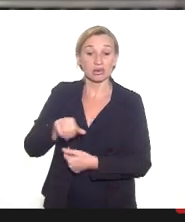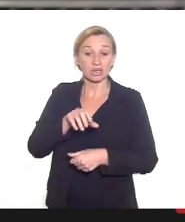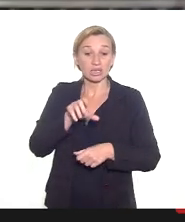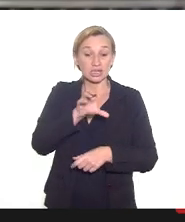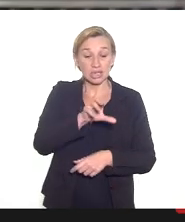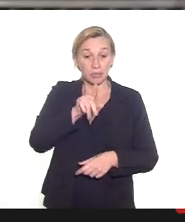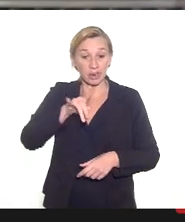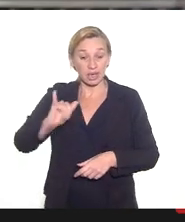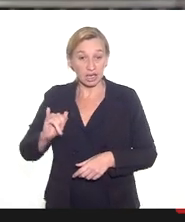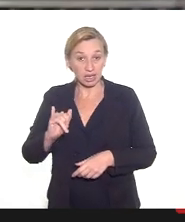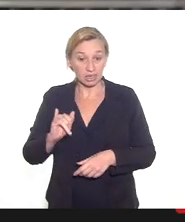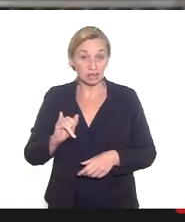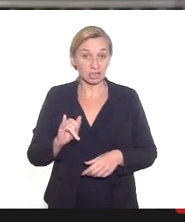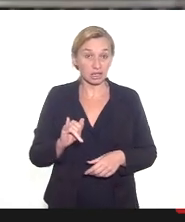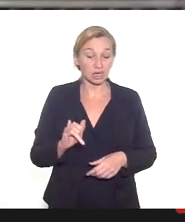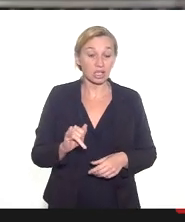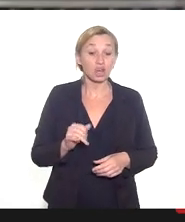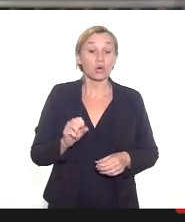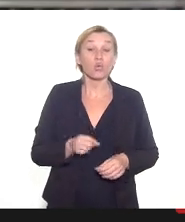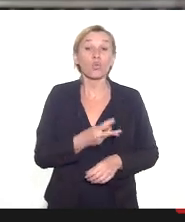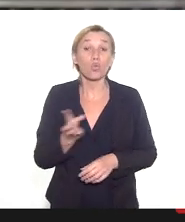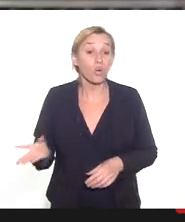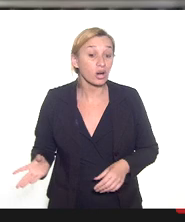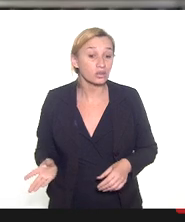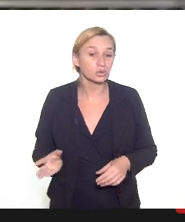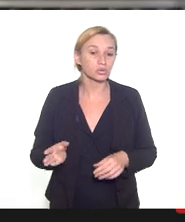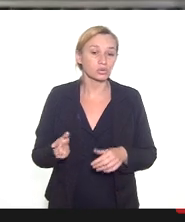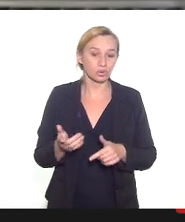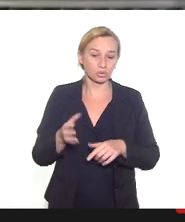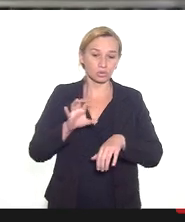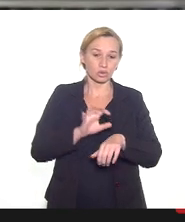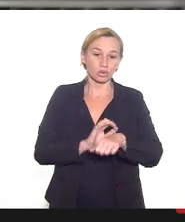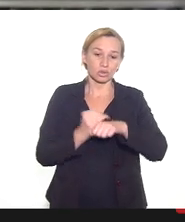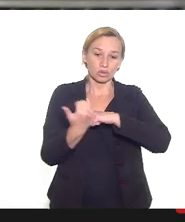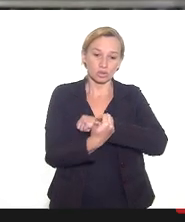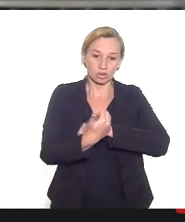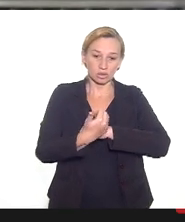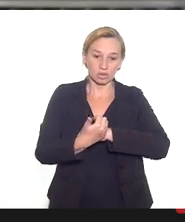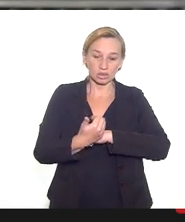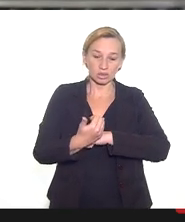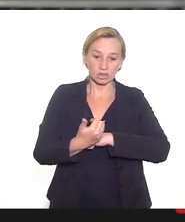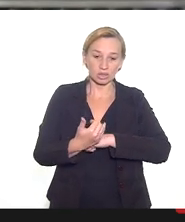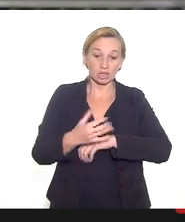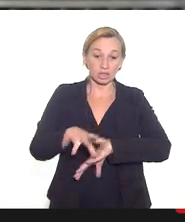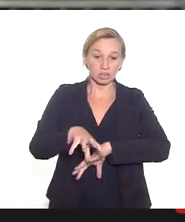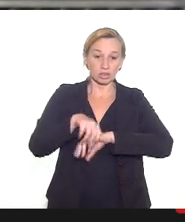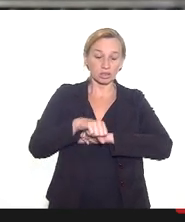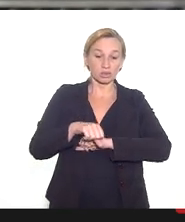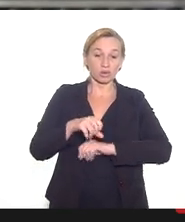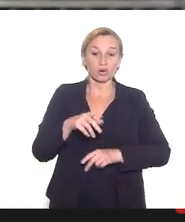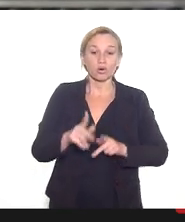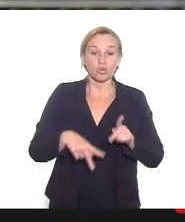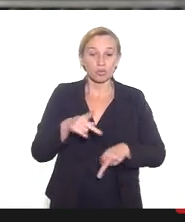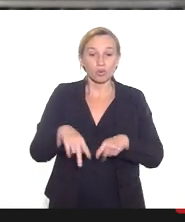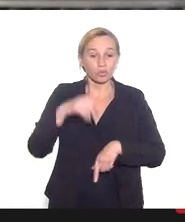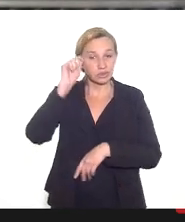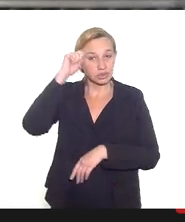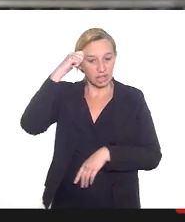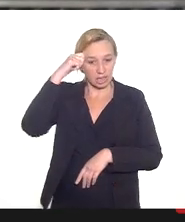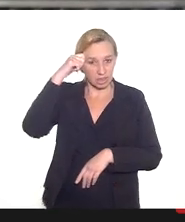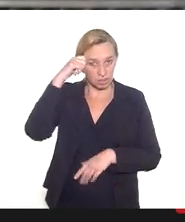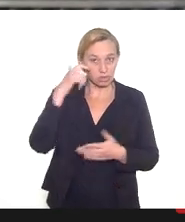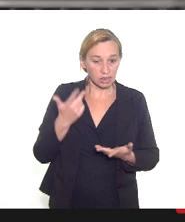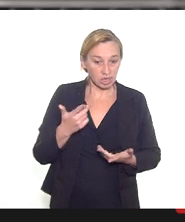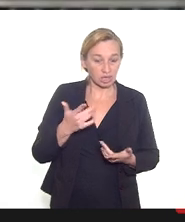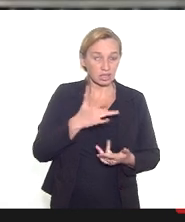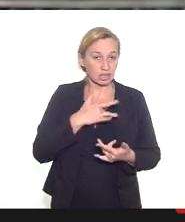o quanto a incidência da Covid na população negra vem sendo devastadora. Então, se faz urgente essa